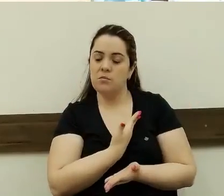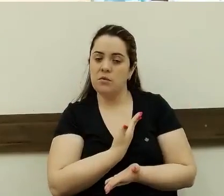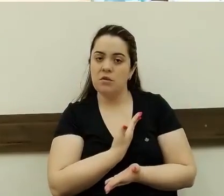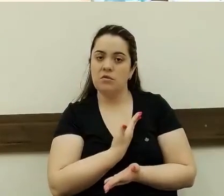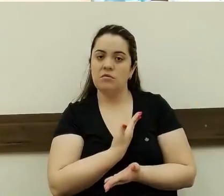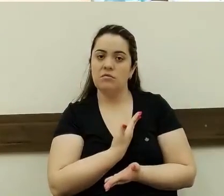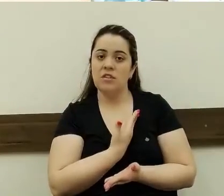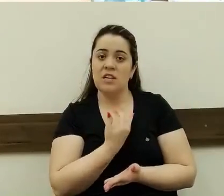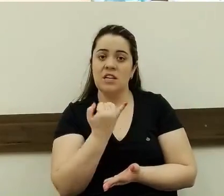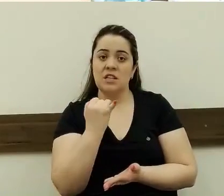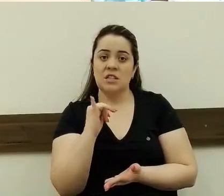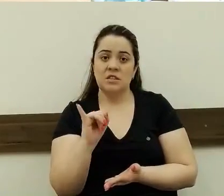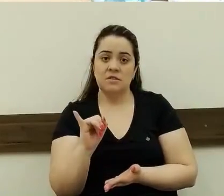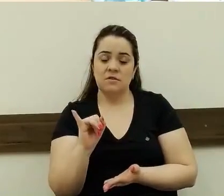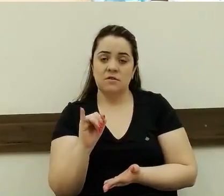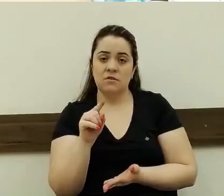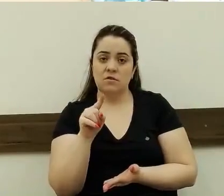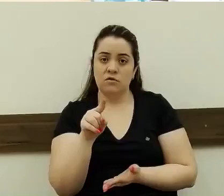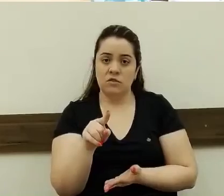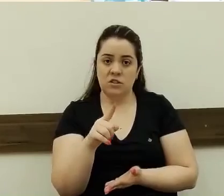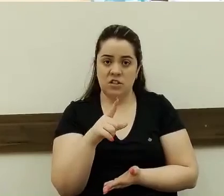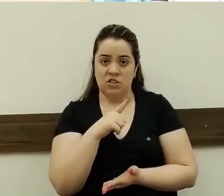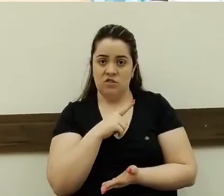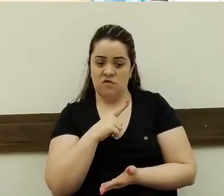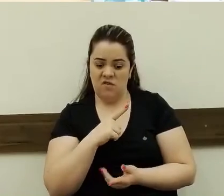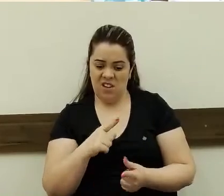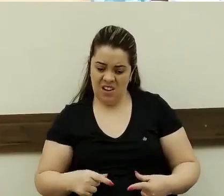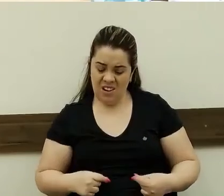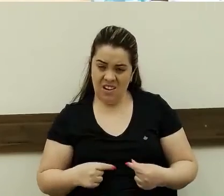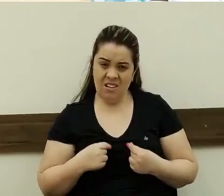E se você tiver o câncer,